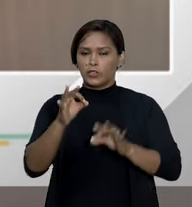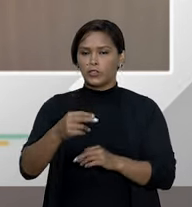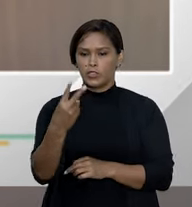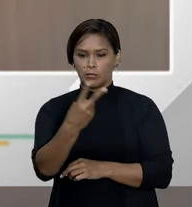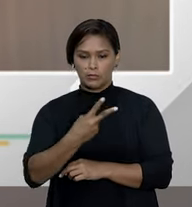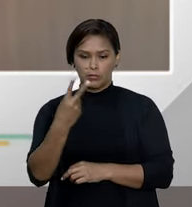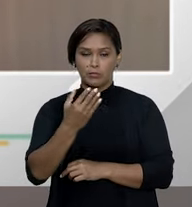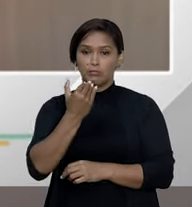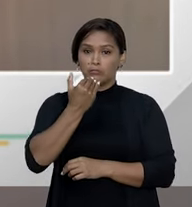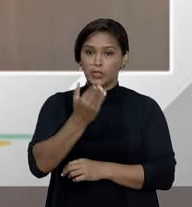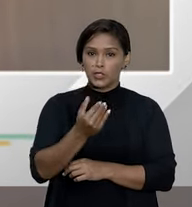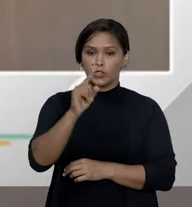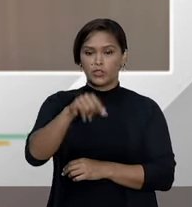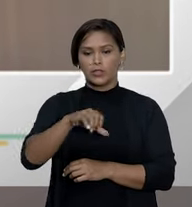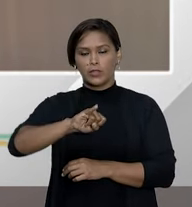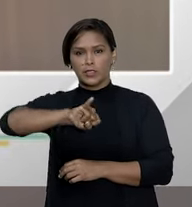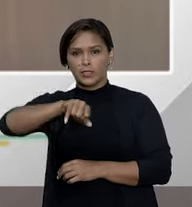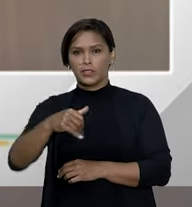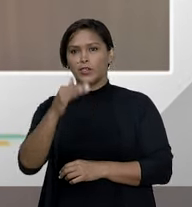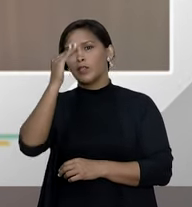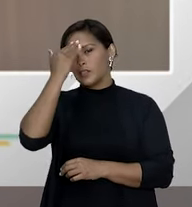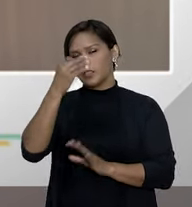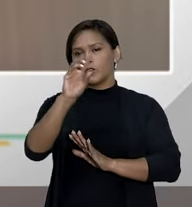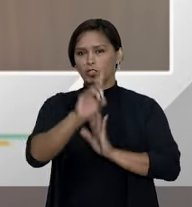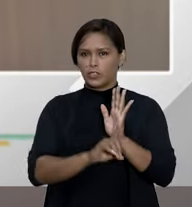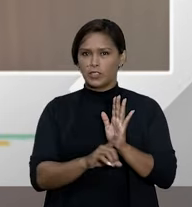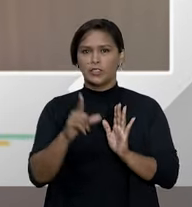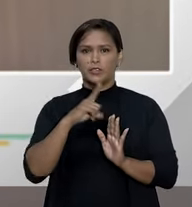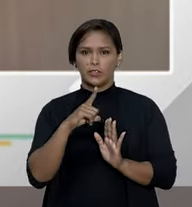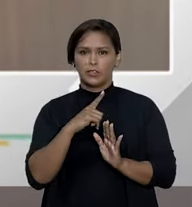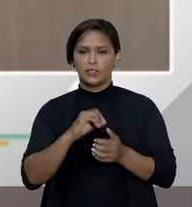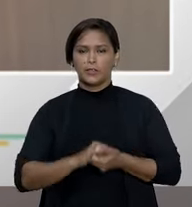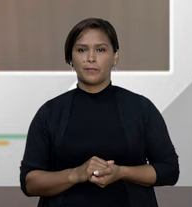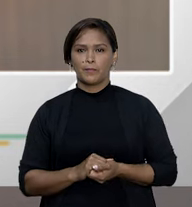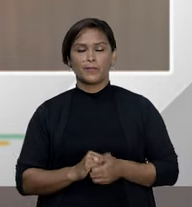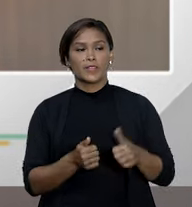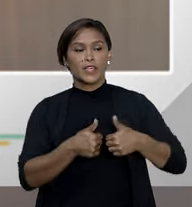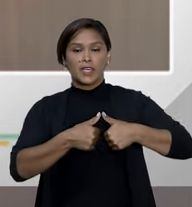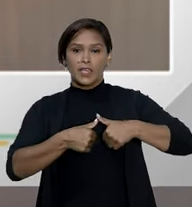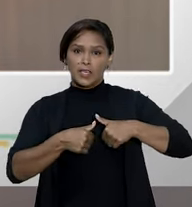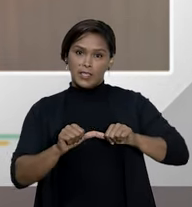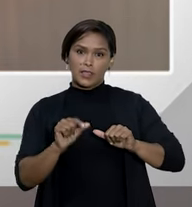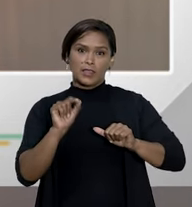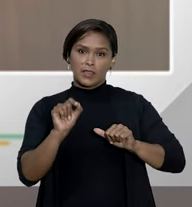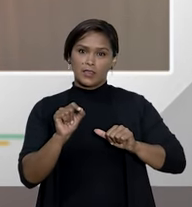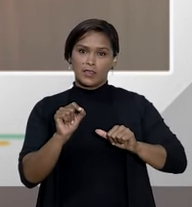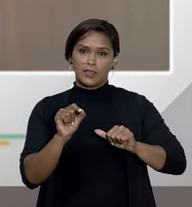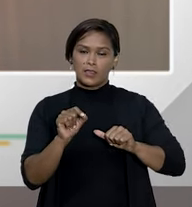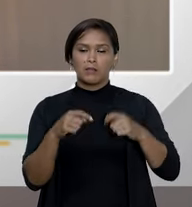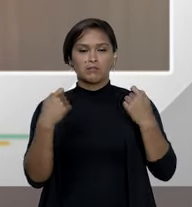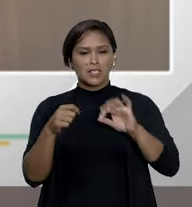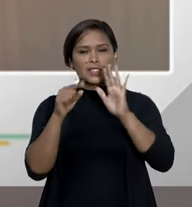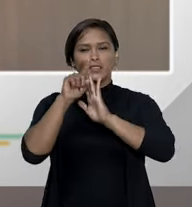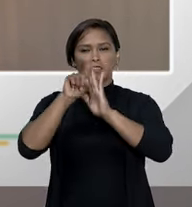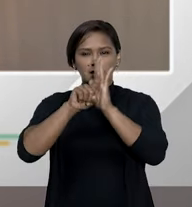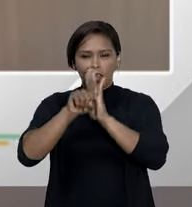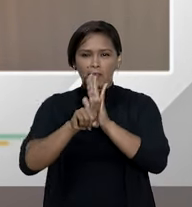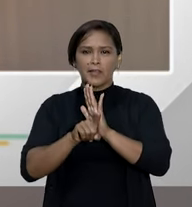segunda prótese e o superior entendeu que ele tinha esse direito então assim eu acho que nesses